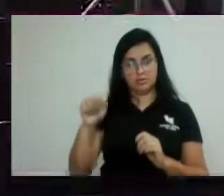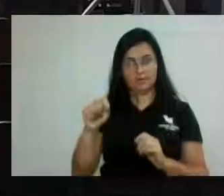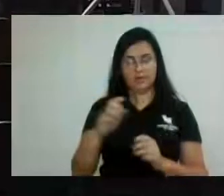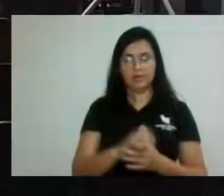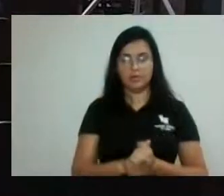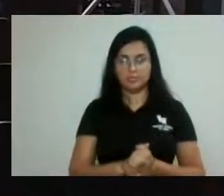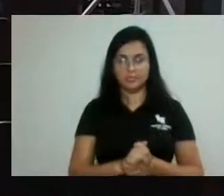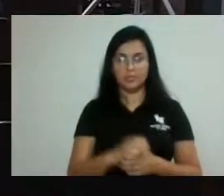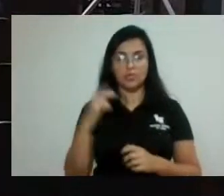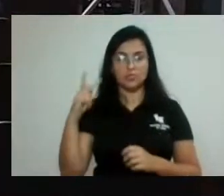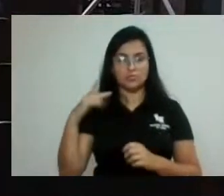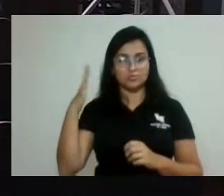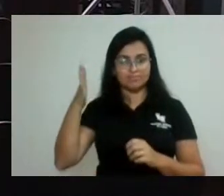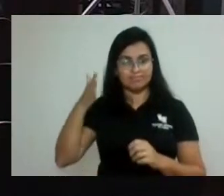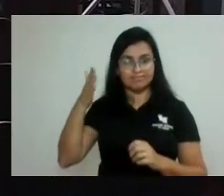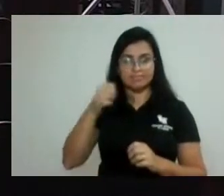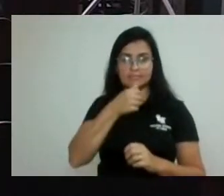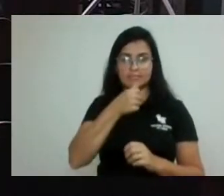em conta sem discussão.